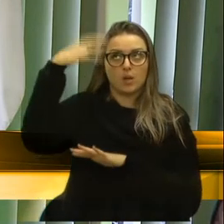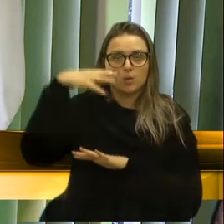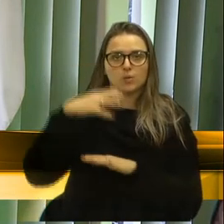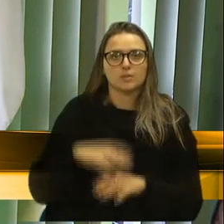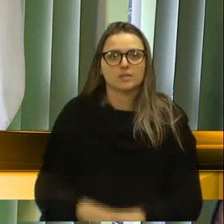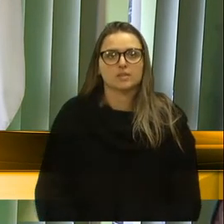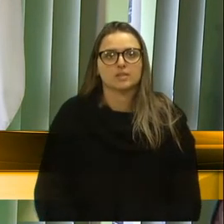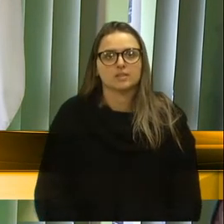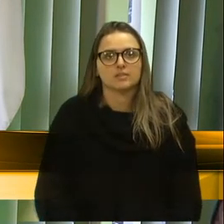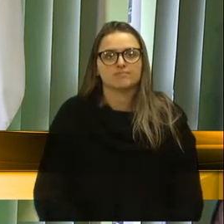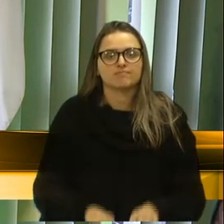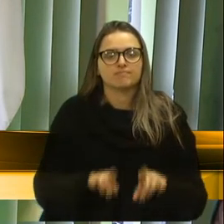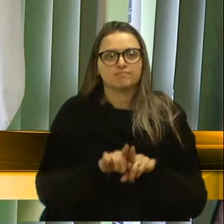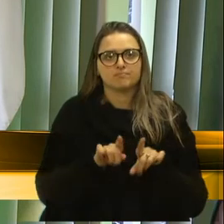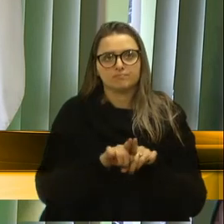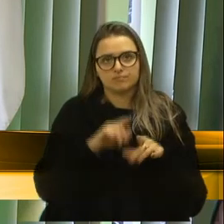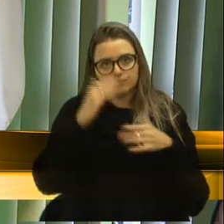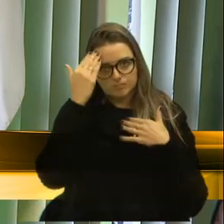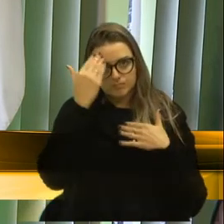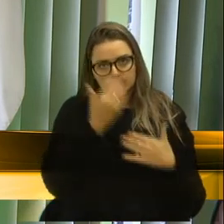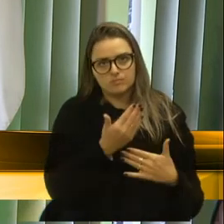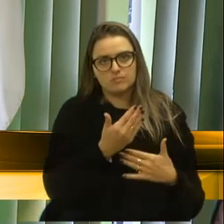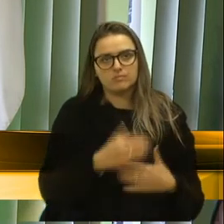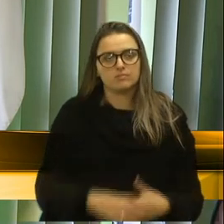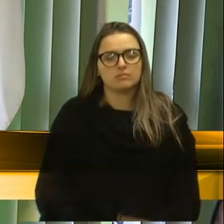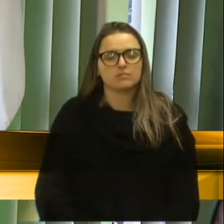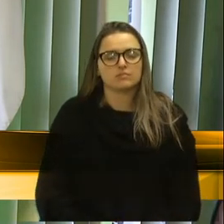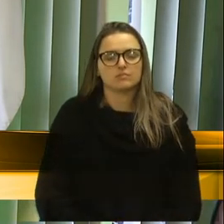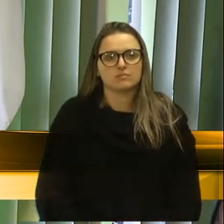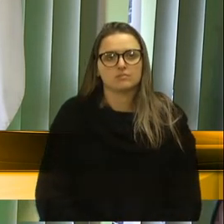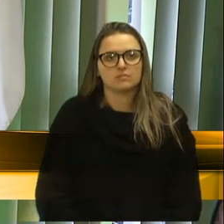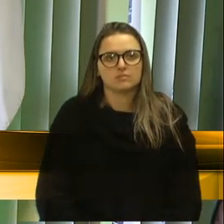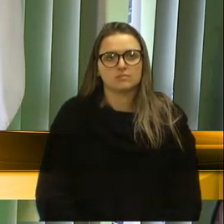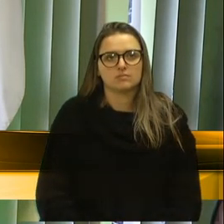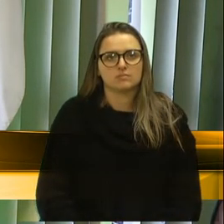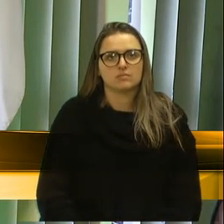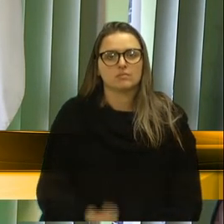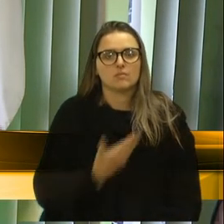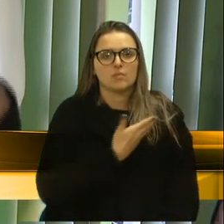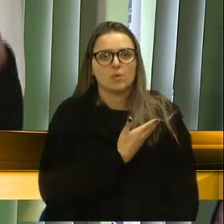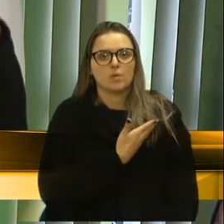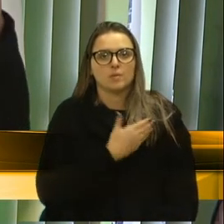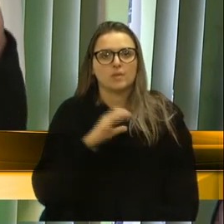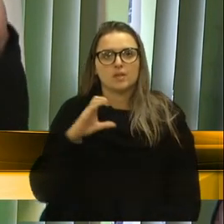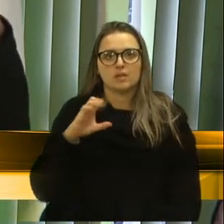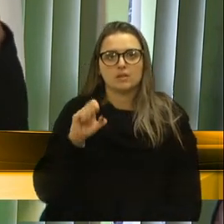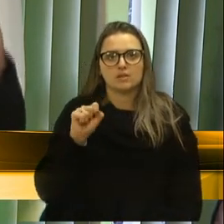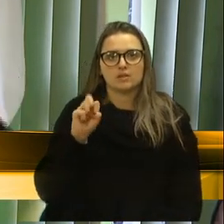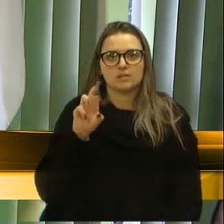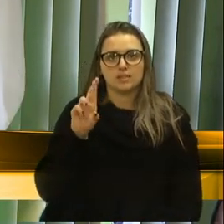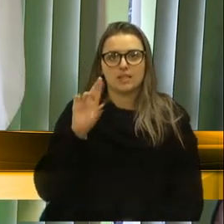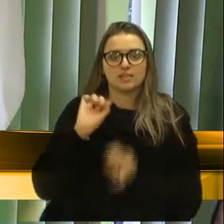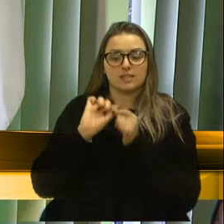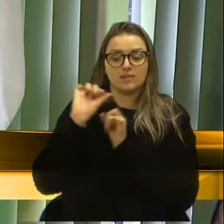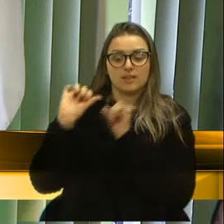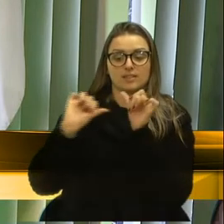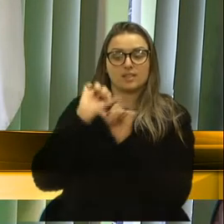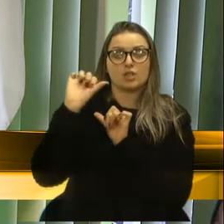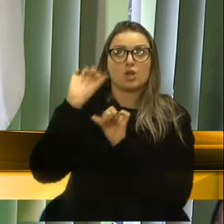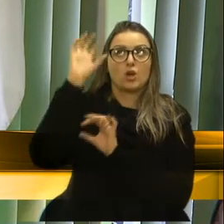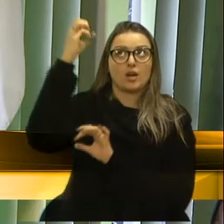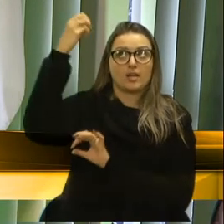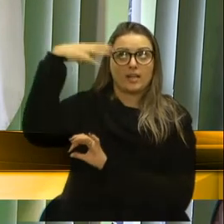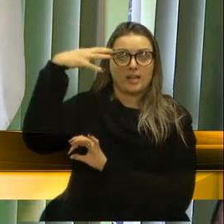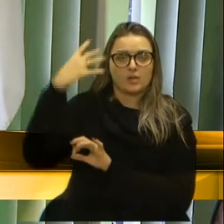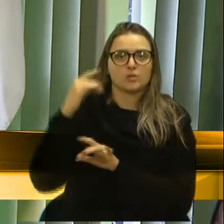agradecer também aí o nosso amigo César, que ele sobe para trocar a lâmpada, obrigado